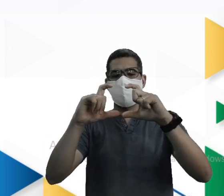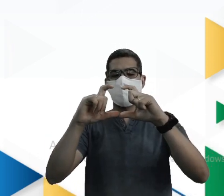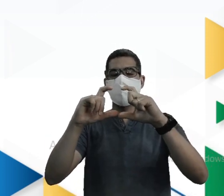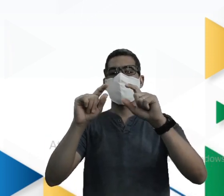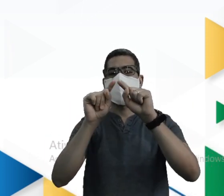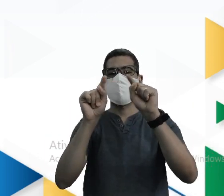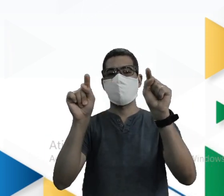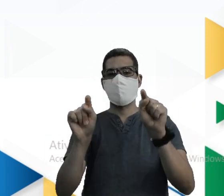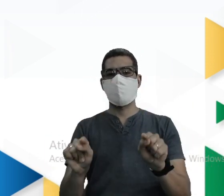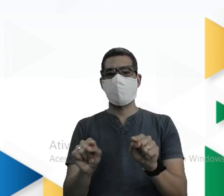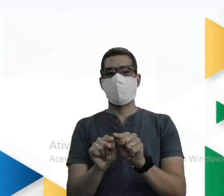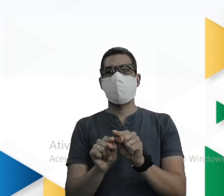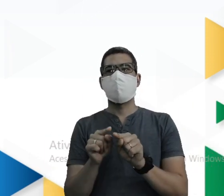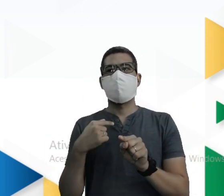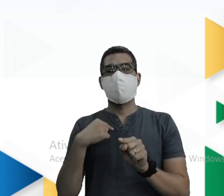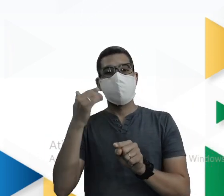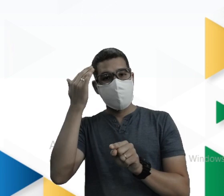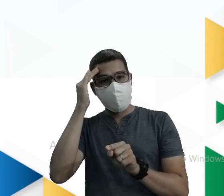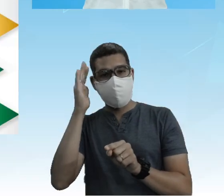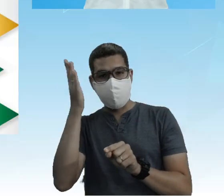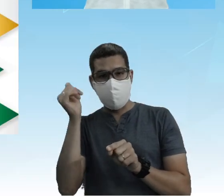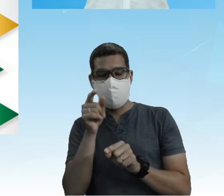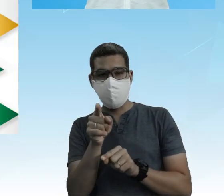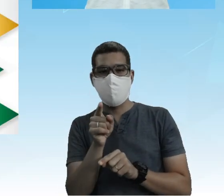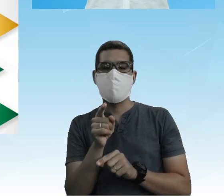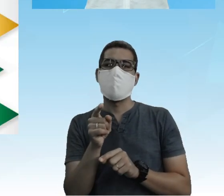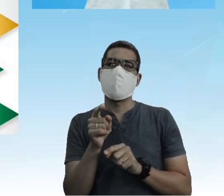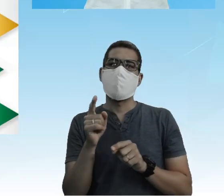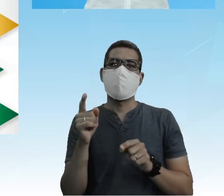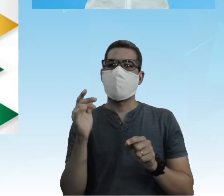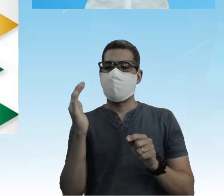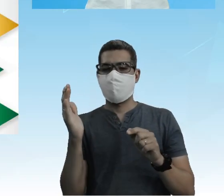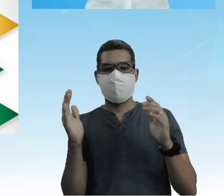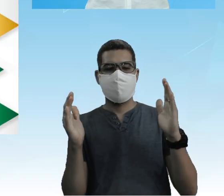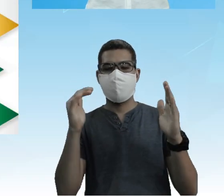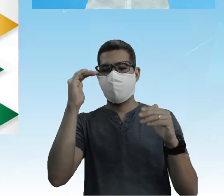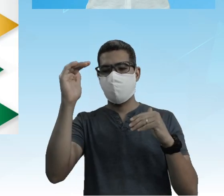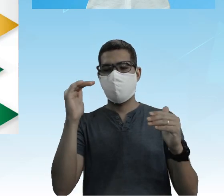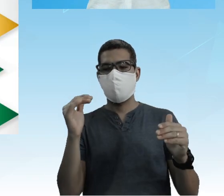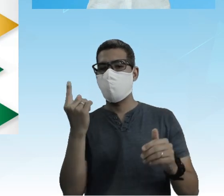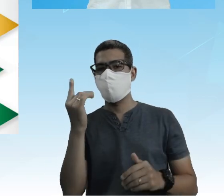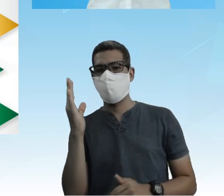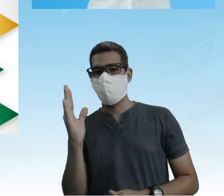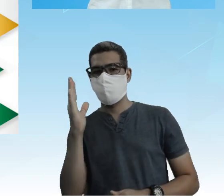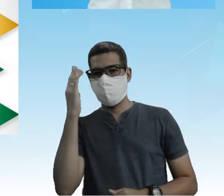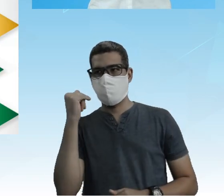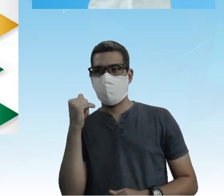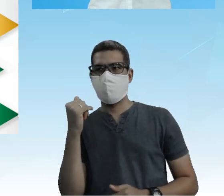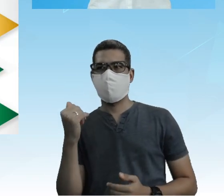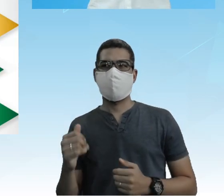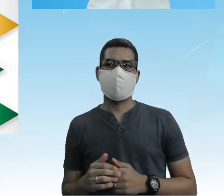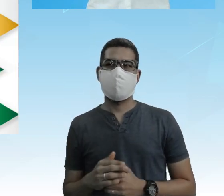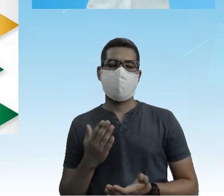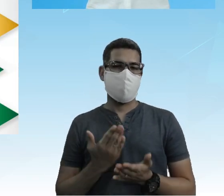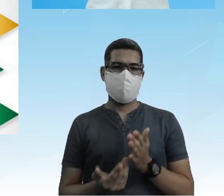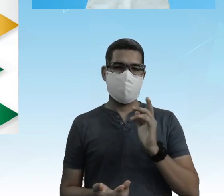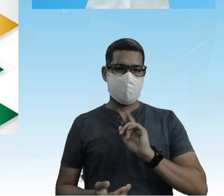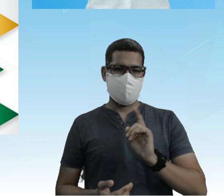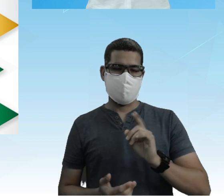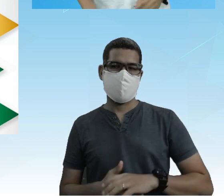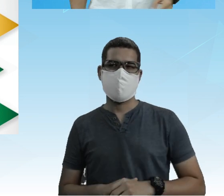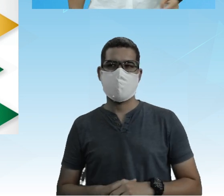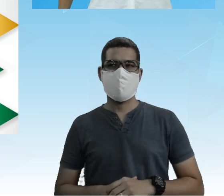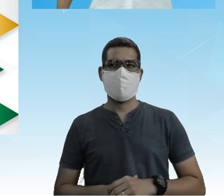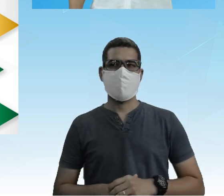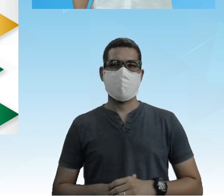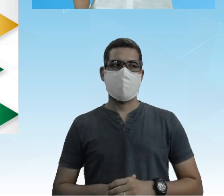com um quadrado Eu sabendo um lado Os outros lados são iguais Beleza? Não vai perder Essa linha Se liga,